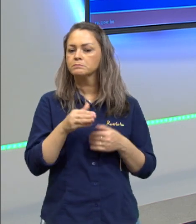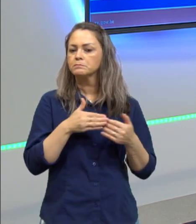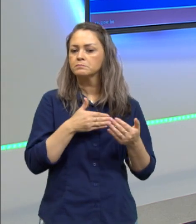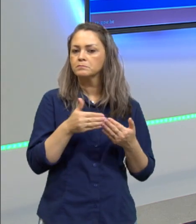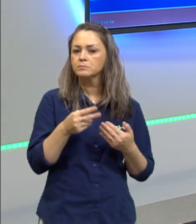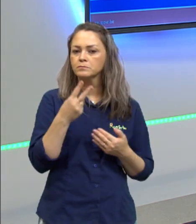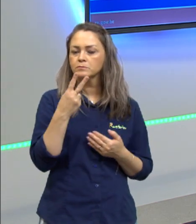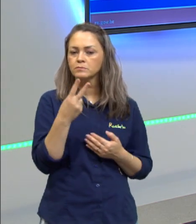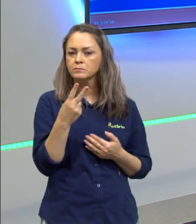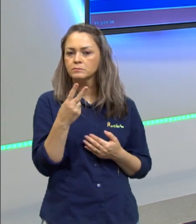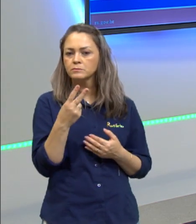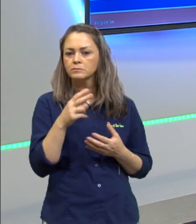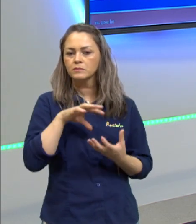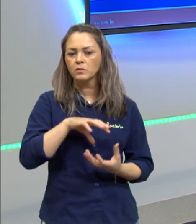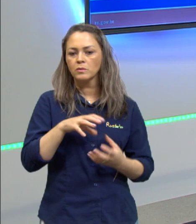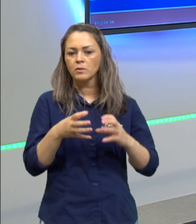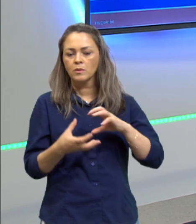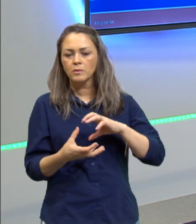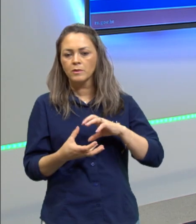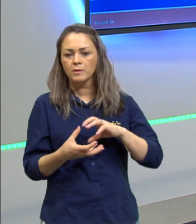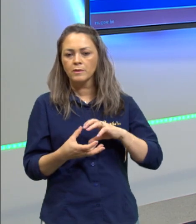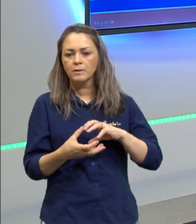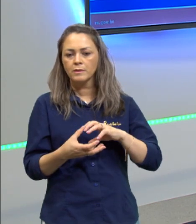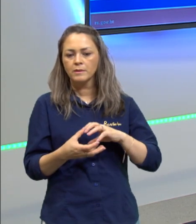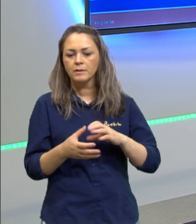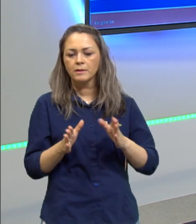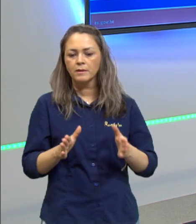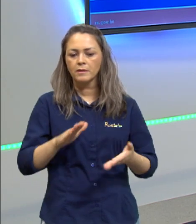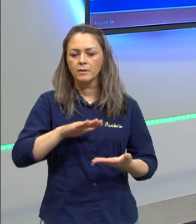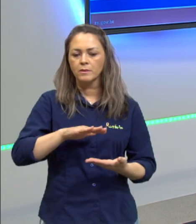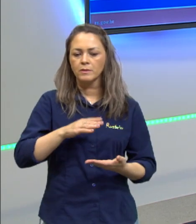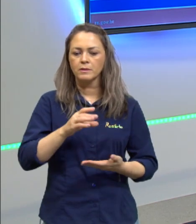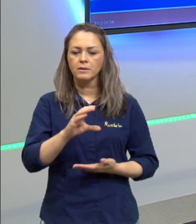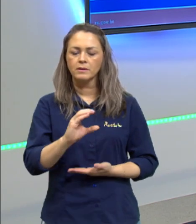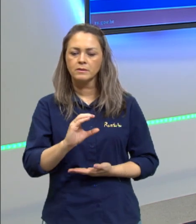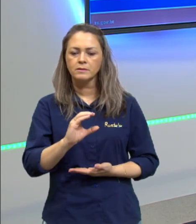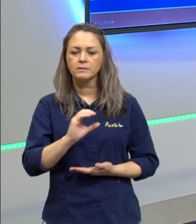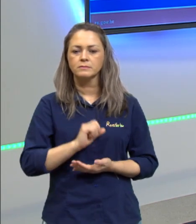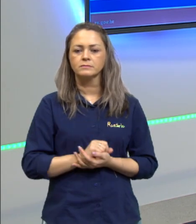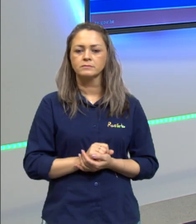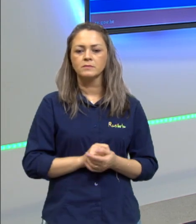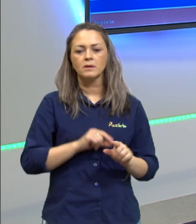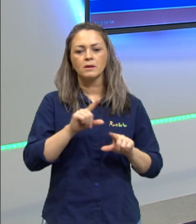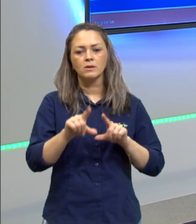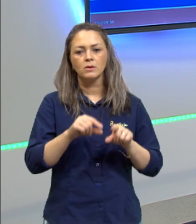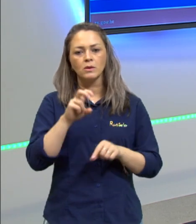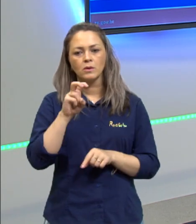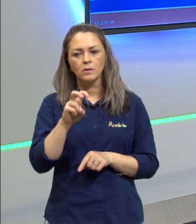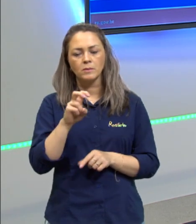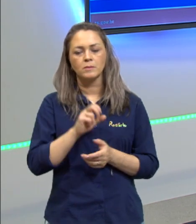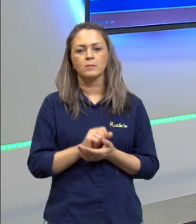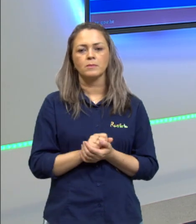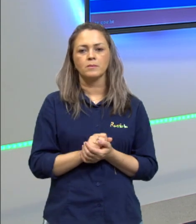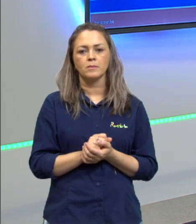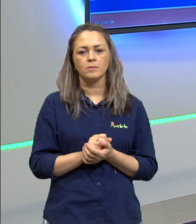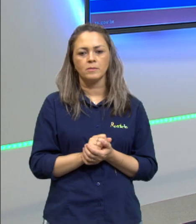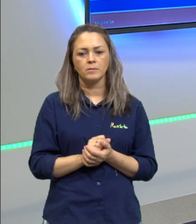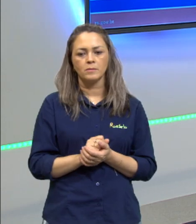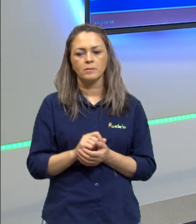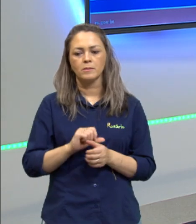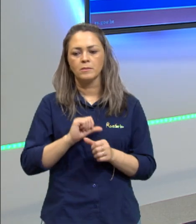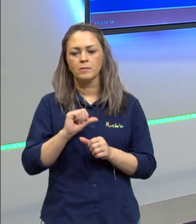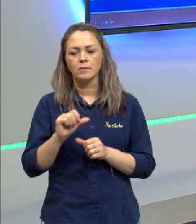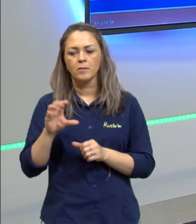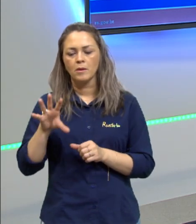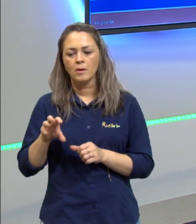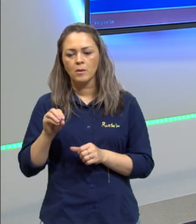duas bolas da urna C na opção 5 passar aleatoriamente